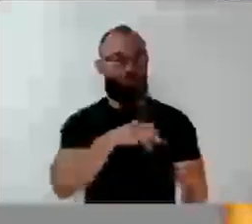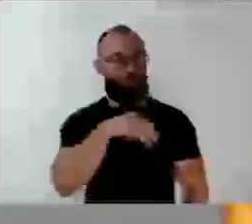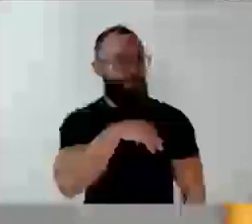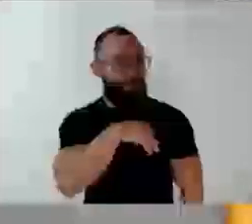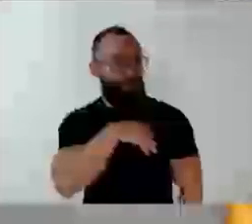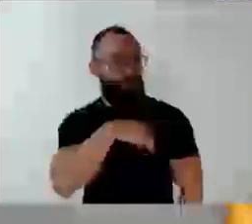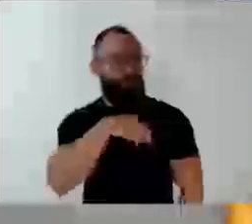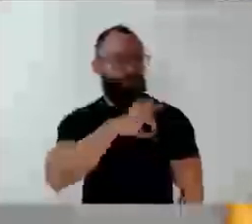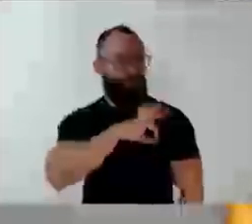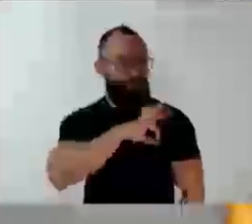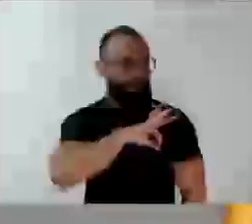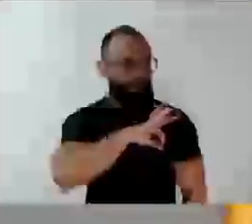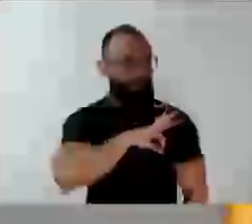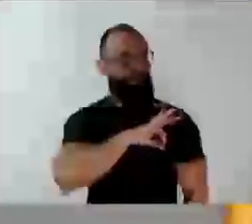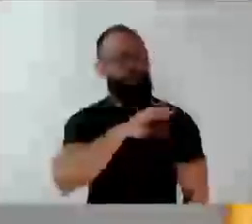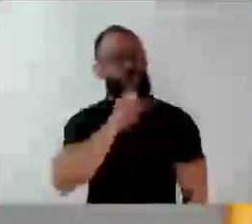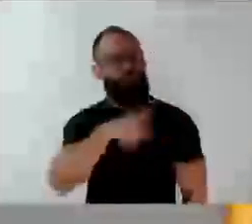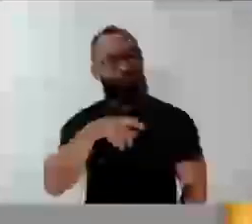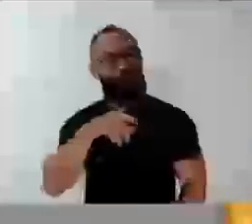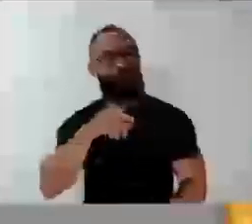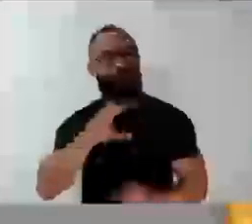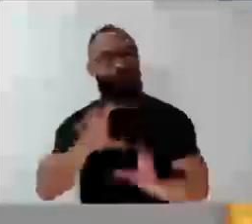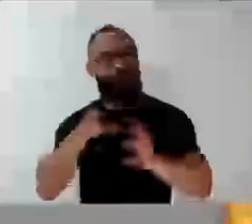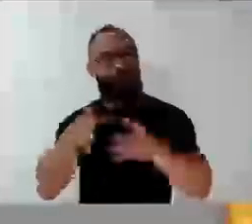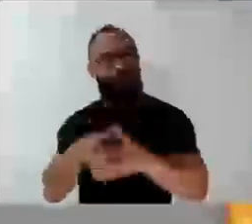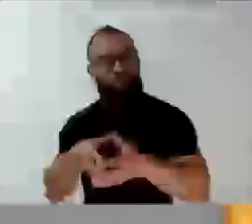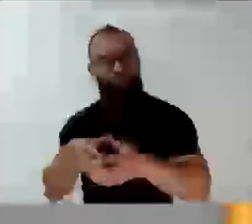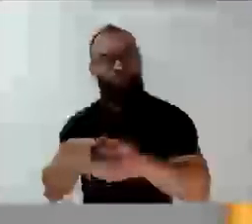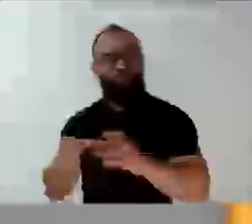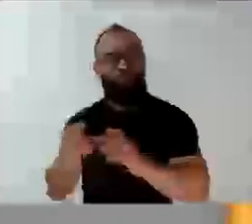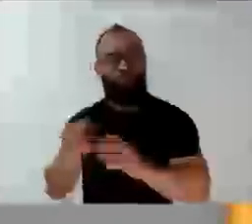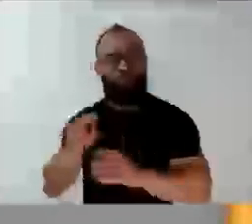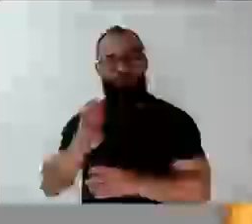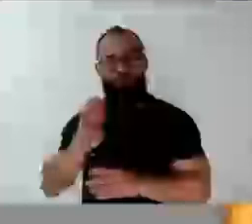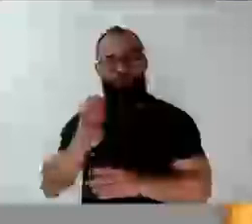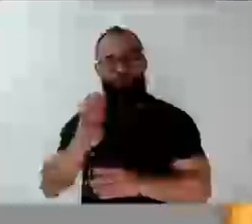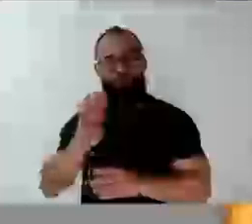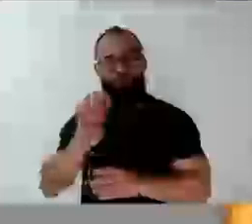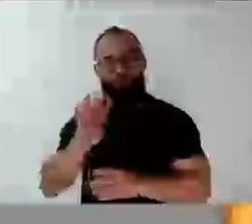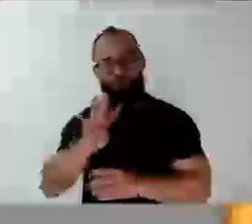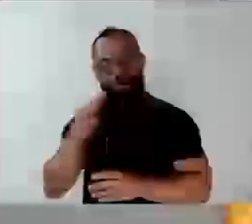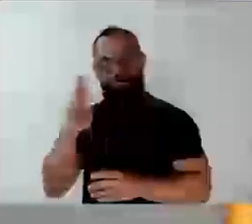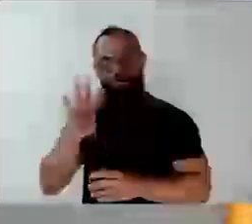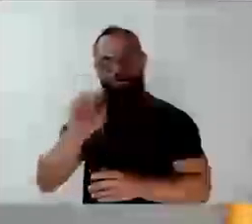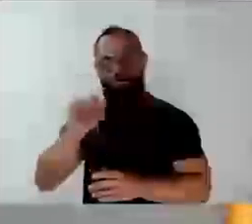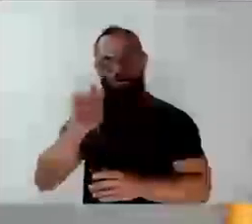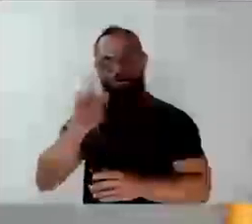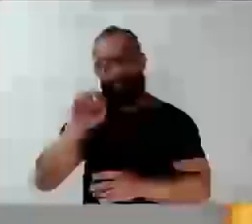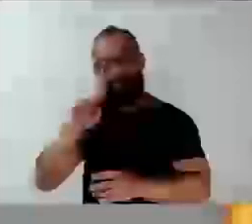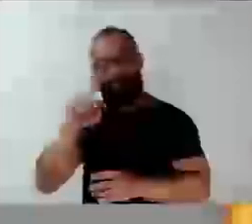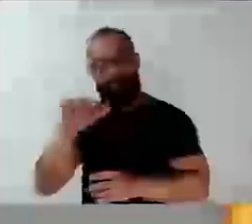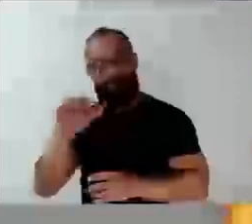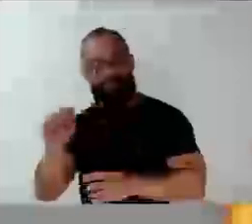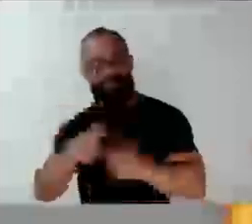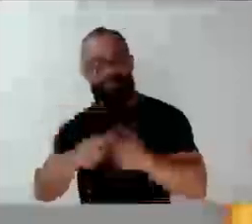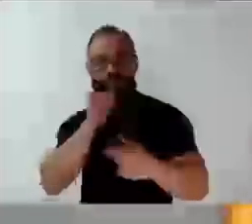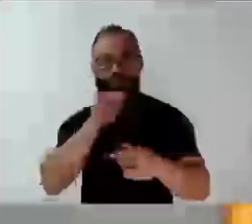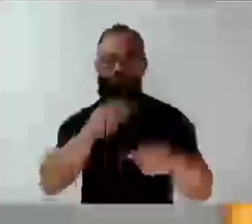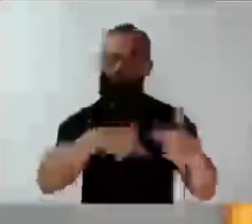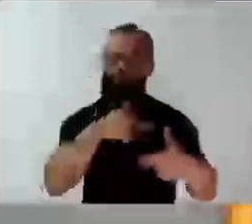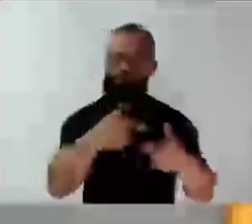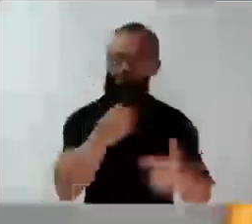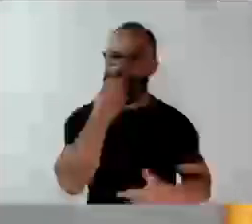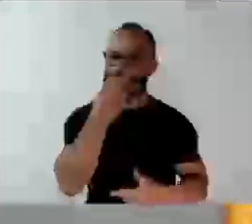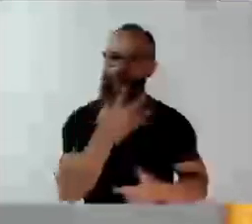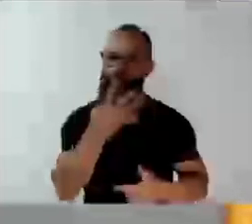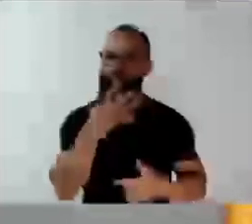24º Batalhão, que aqui representa a Polícia Militar, que eles vêm fazendo um belo trabalho com o PROERD, que é um programa que